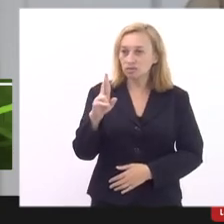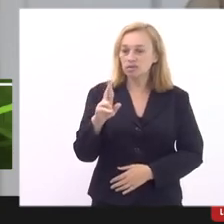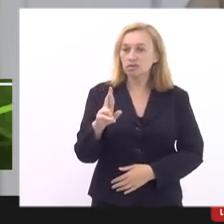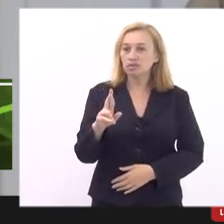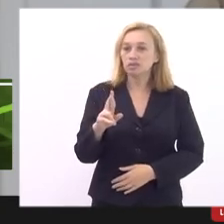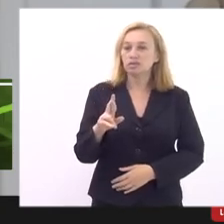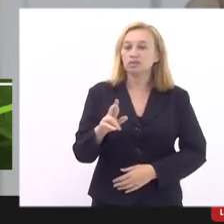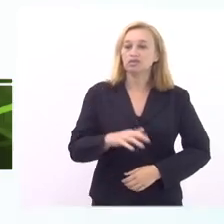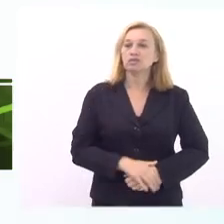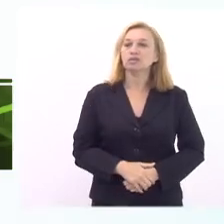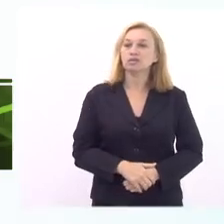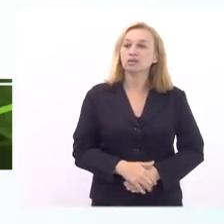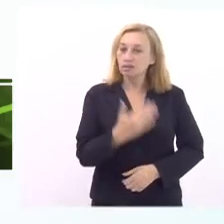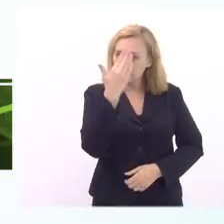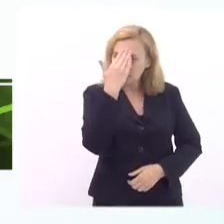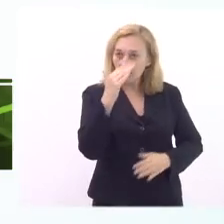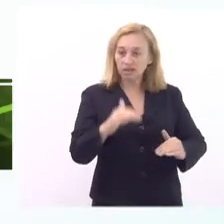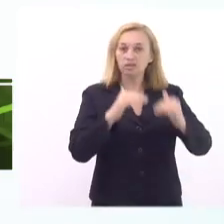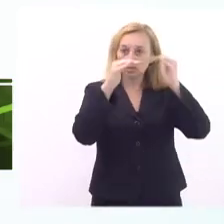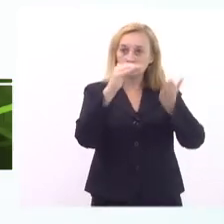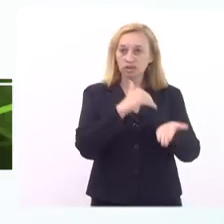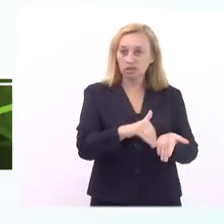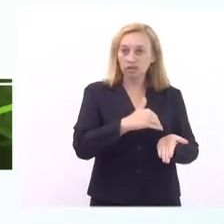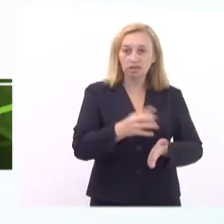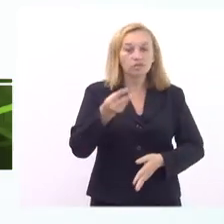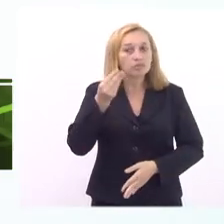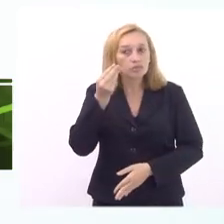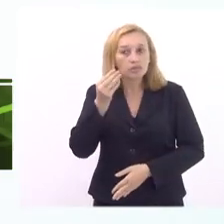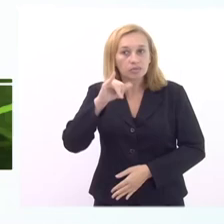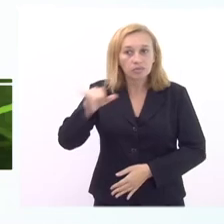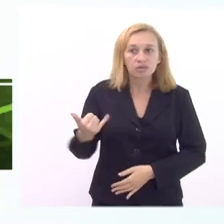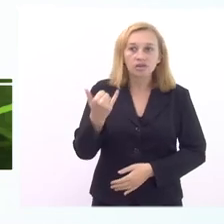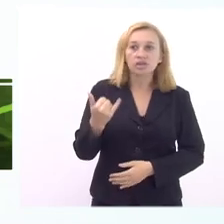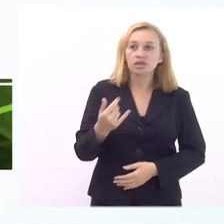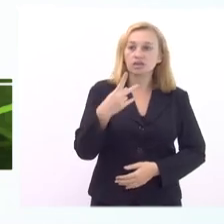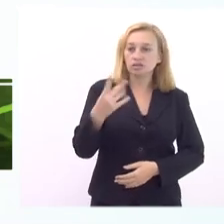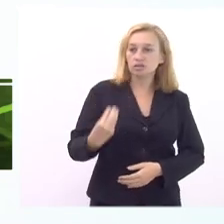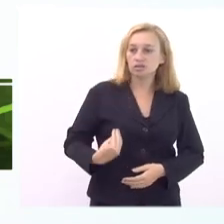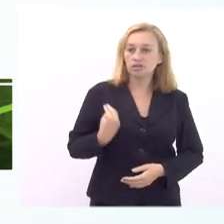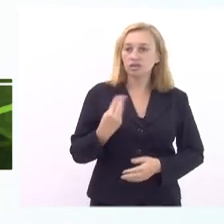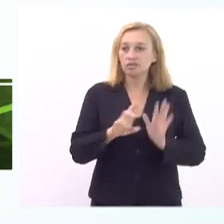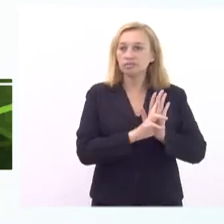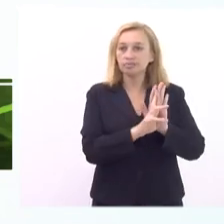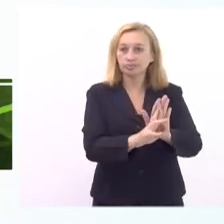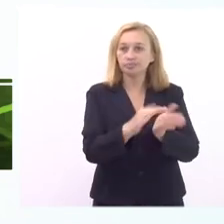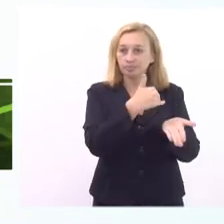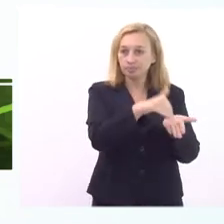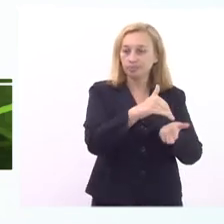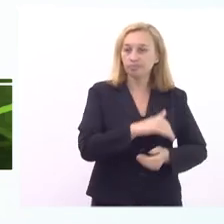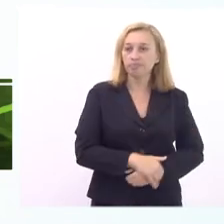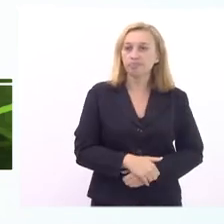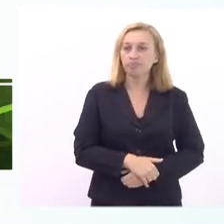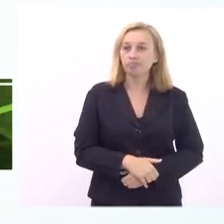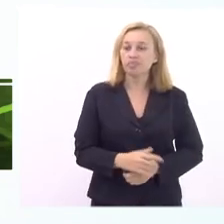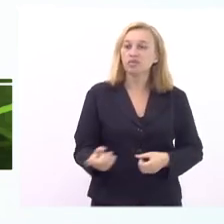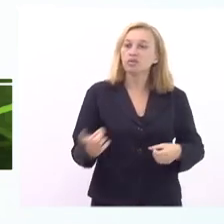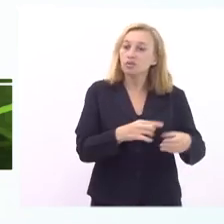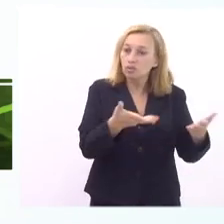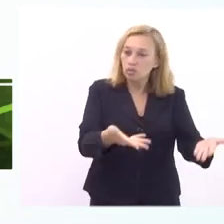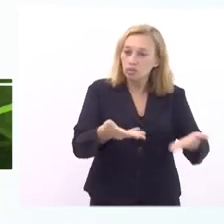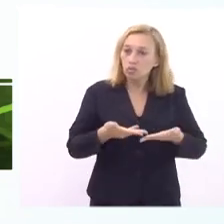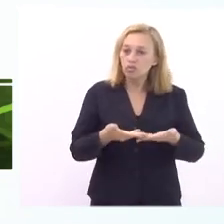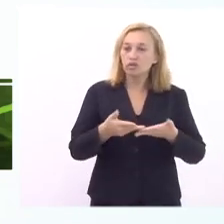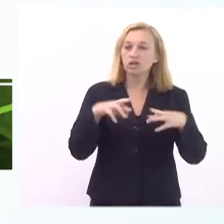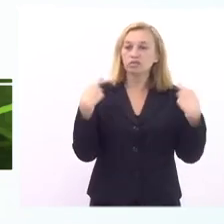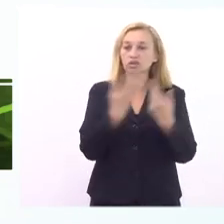trabalhos Obrigado subsecretário quero aproveitar então a presença aqui de vossa excelência representando o secretário e reiterar o convite para a